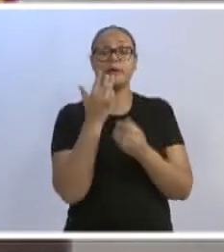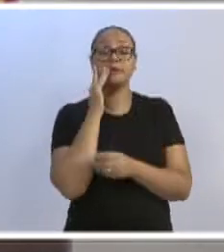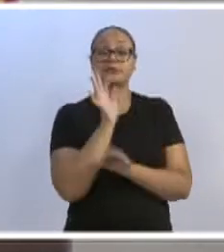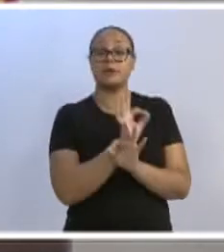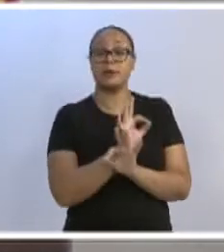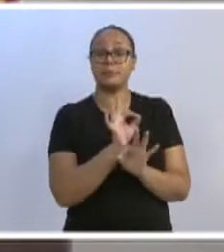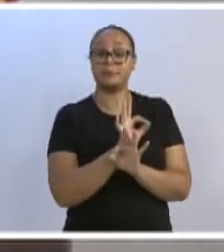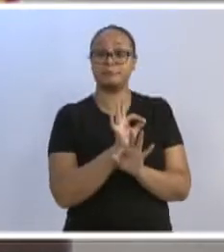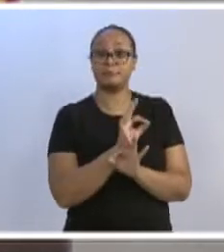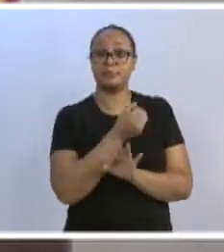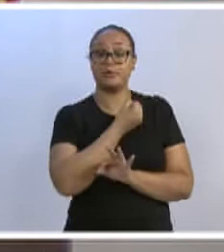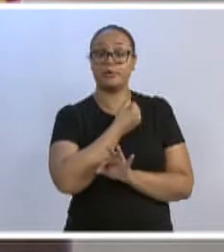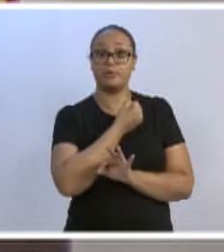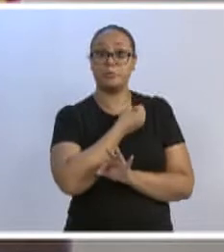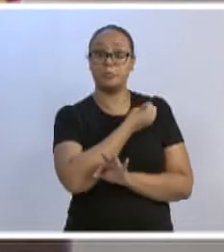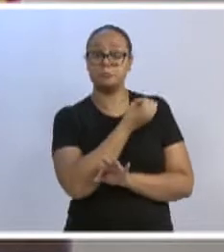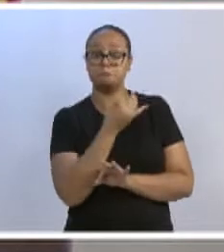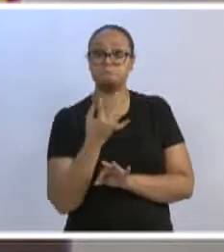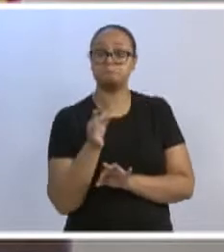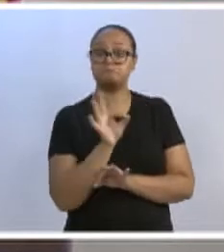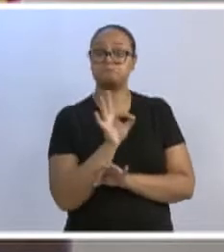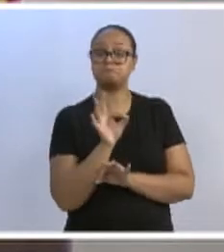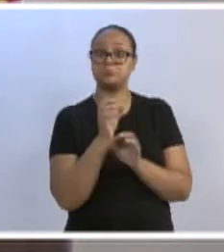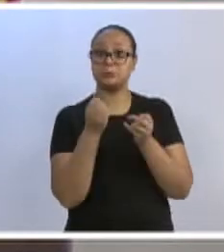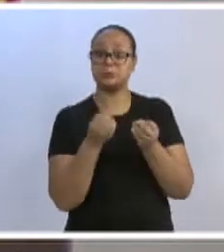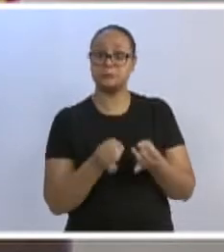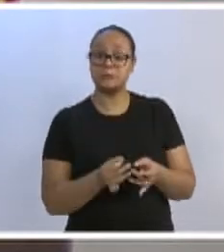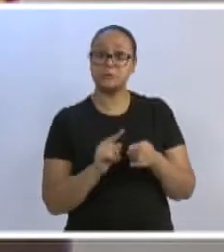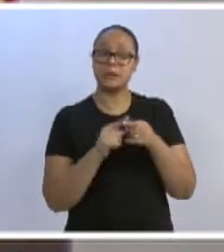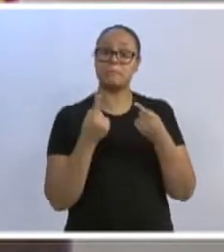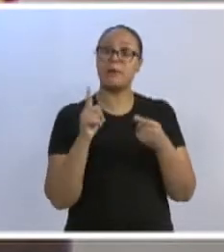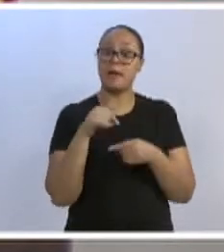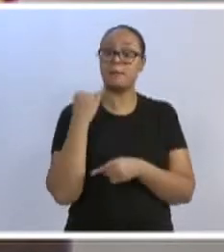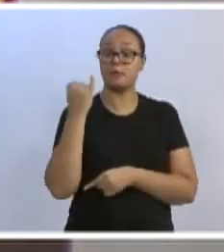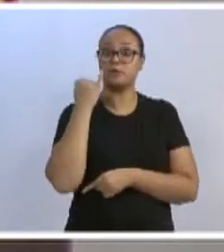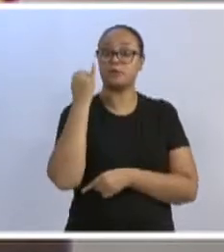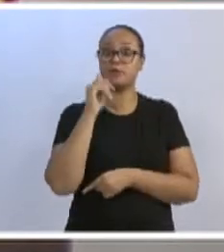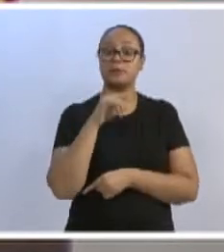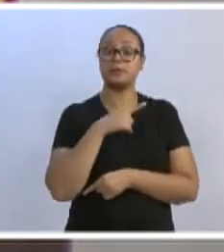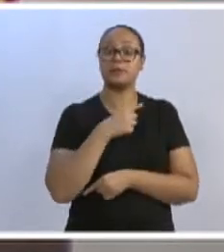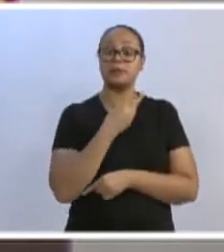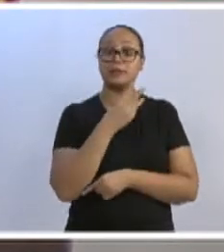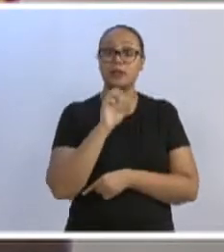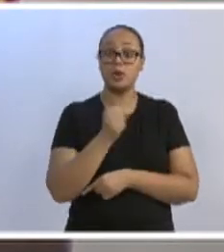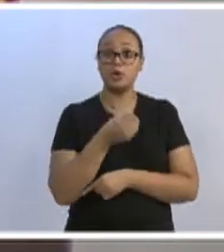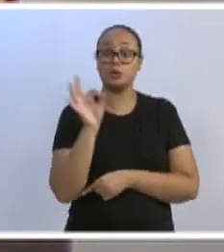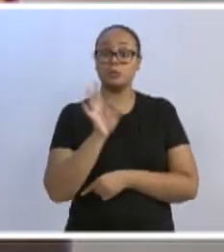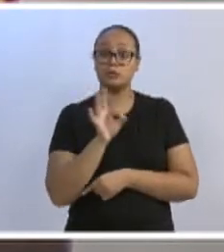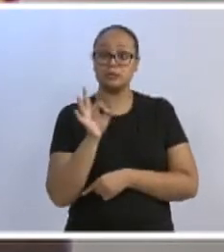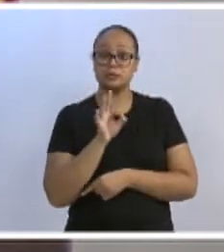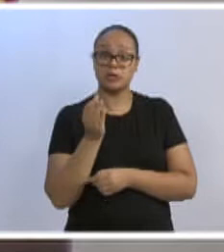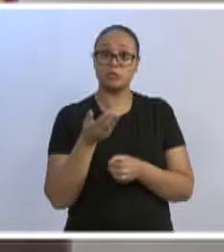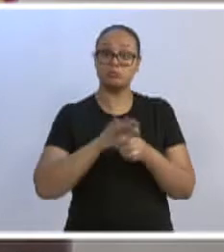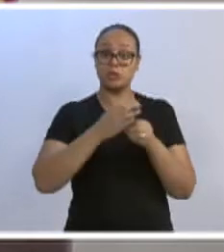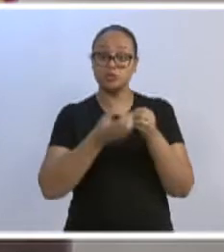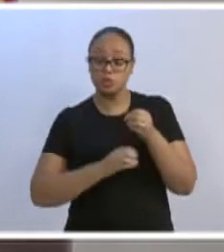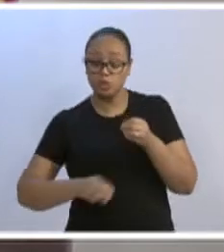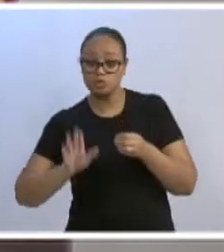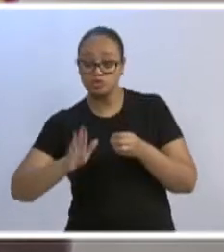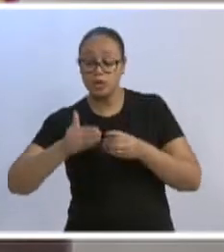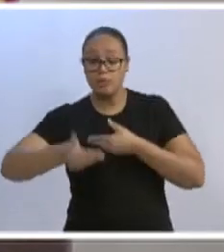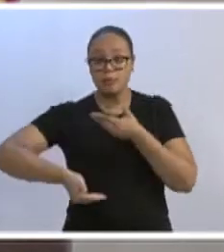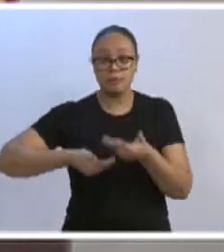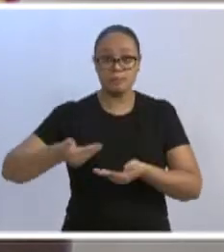números, mas é importante para nós. E olha que só temos 38% ainda do nosso esgoto tratado. Isso quer dizer que, se nós